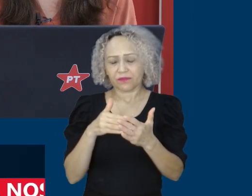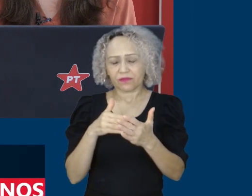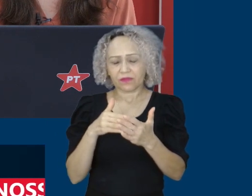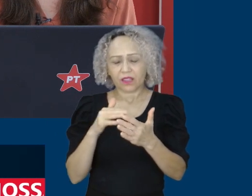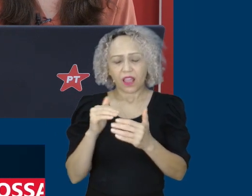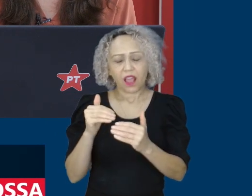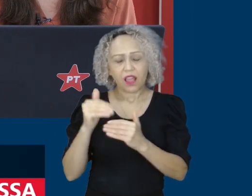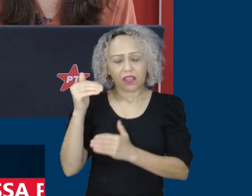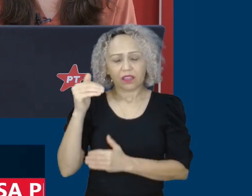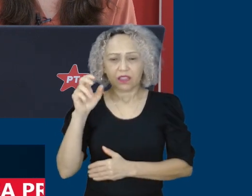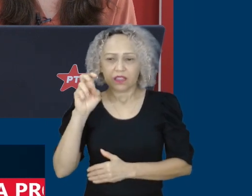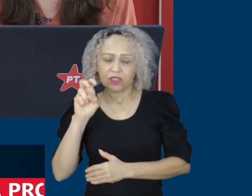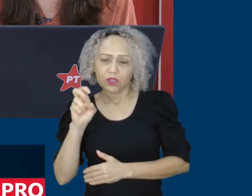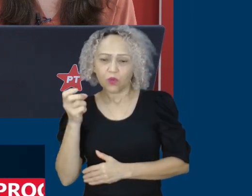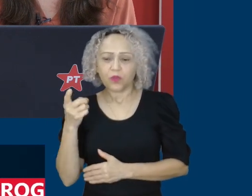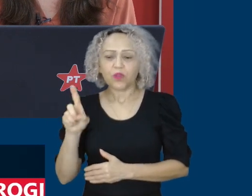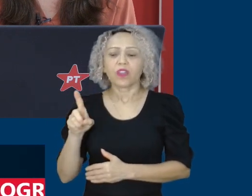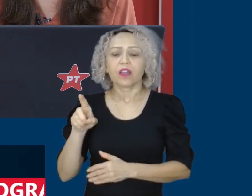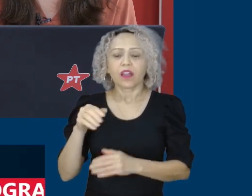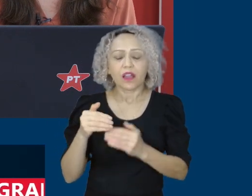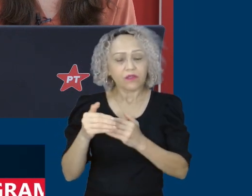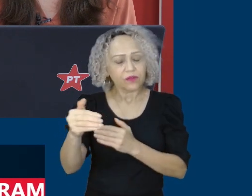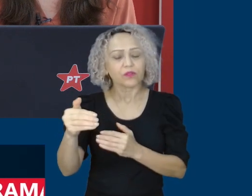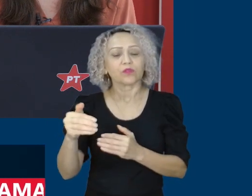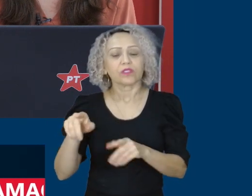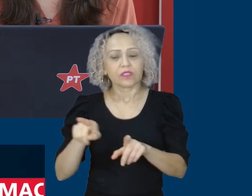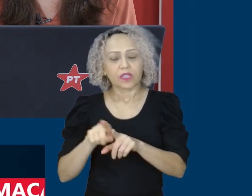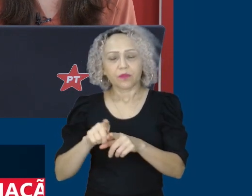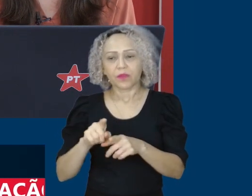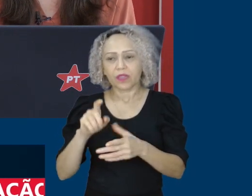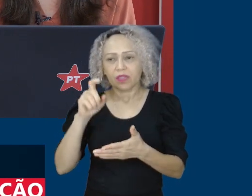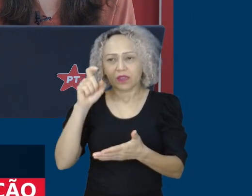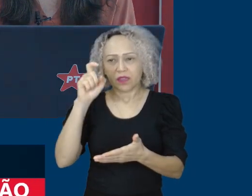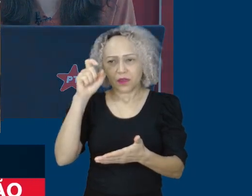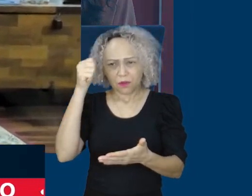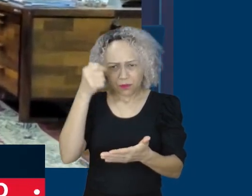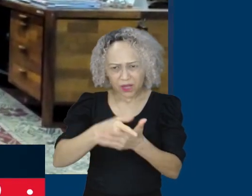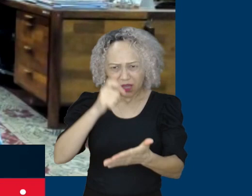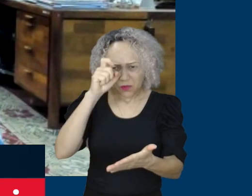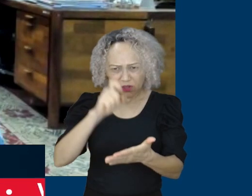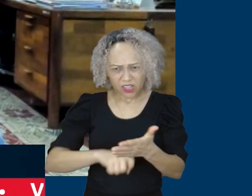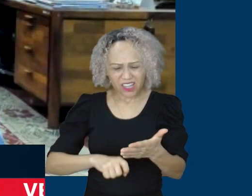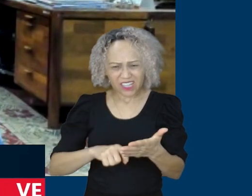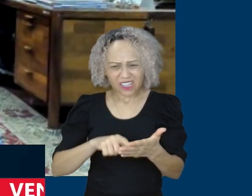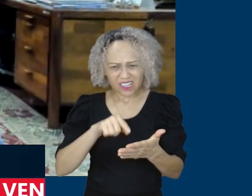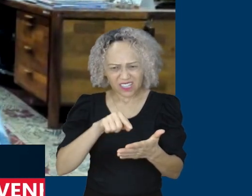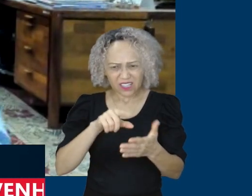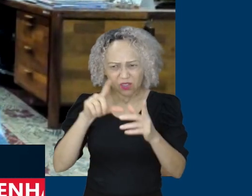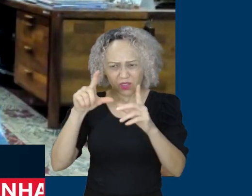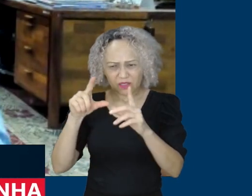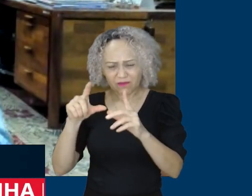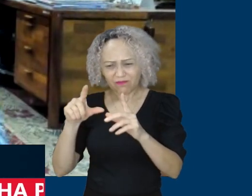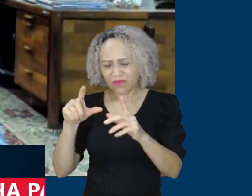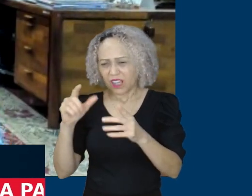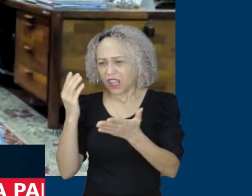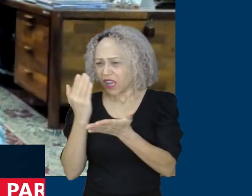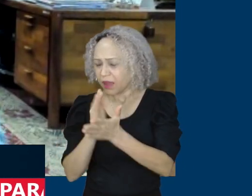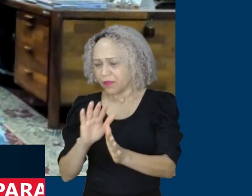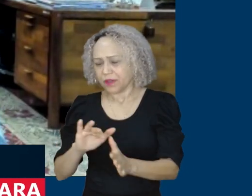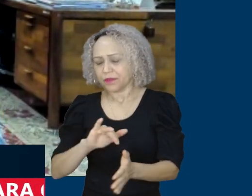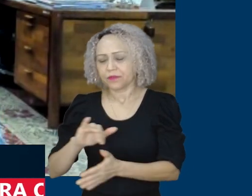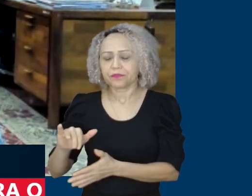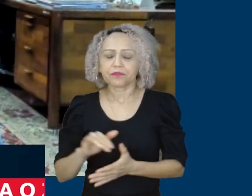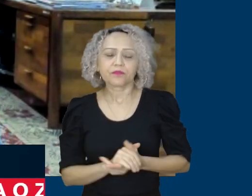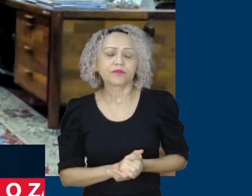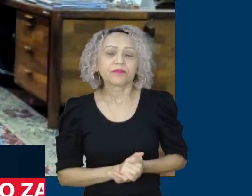importantíssimo, somado com a política de valorização do salário mínimo e de valorização das negociações para a distribuição de